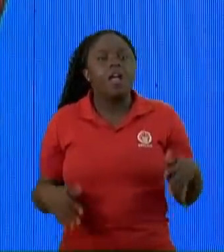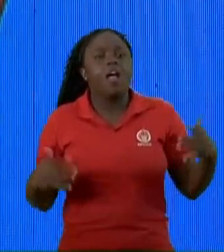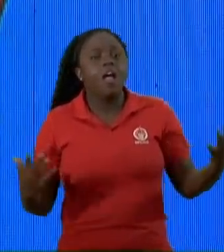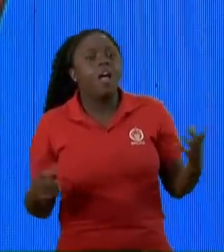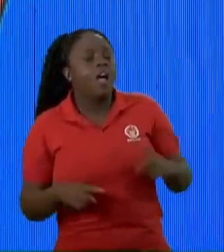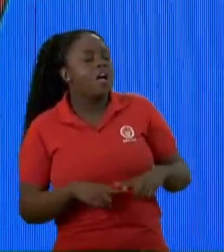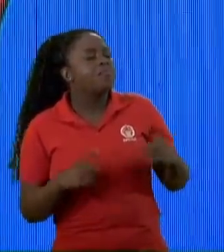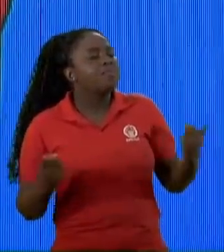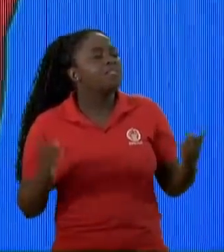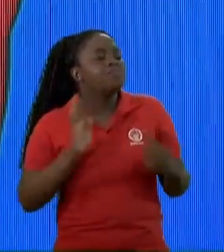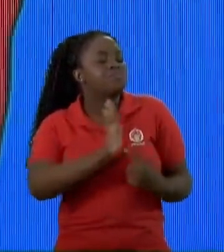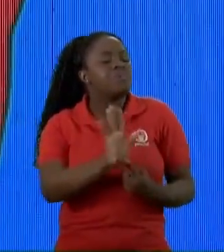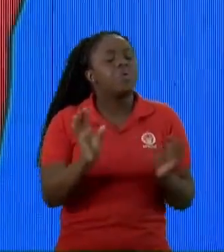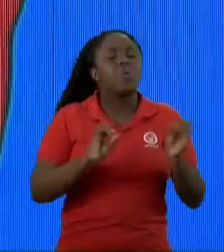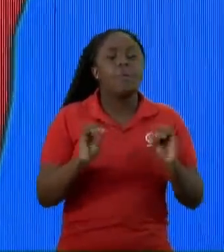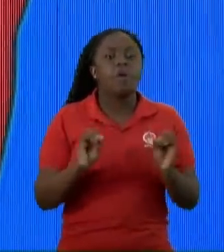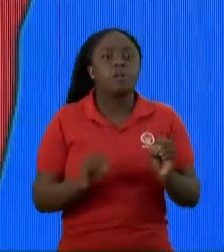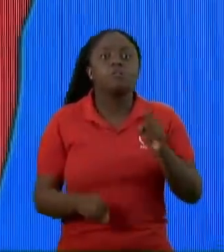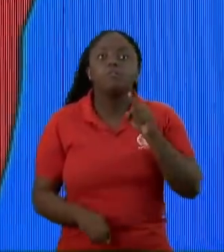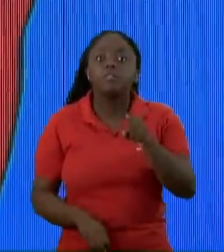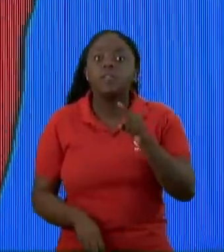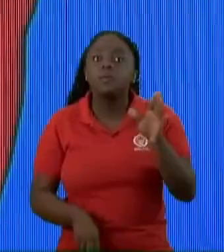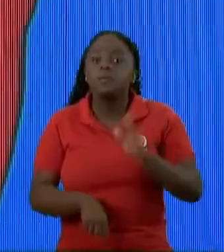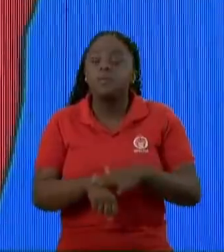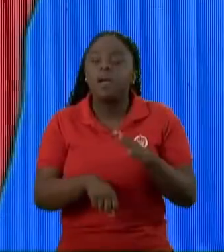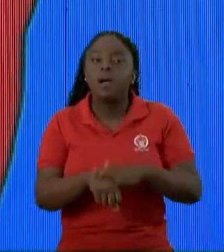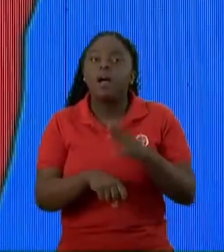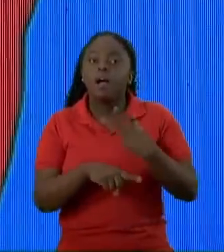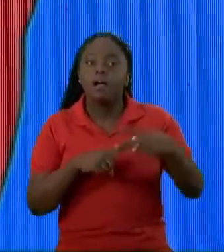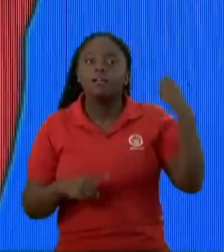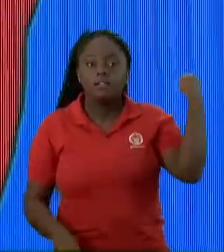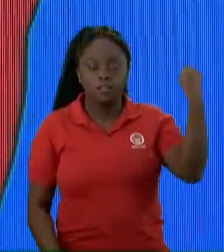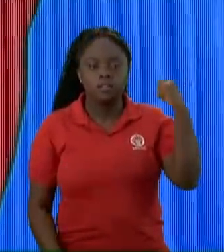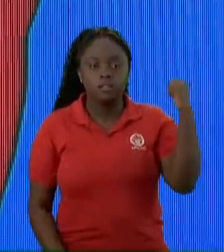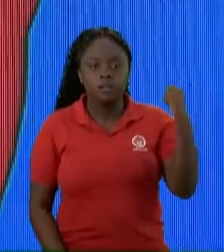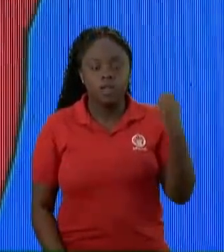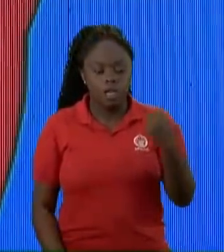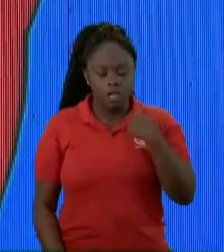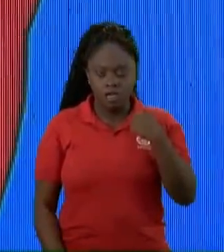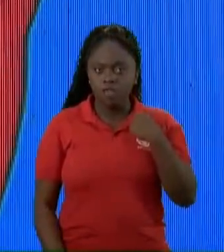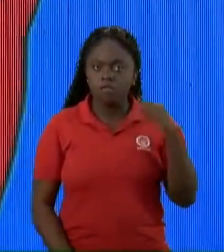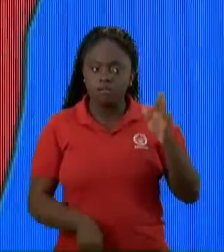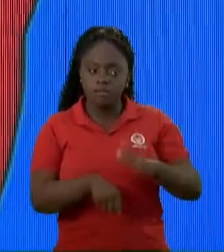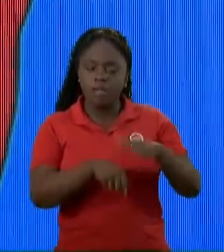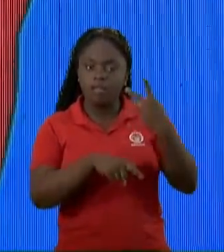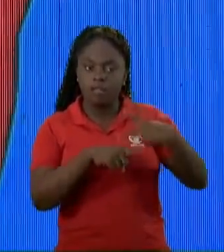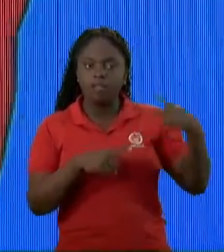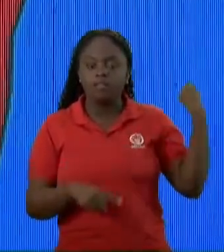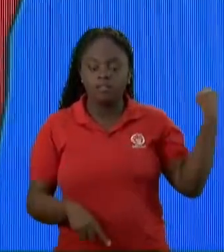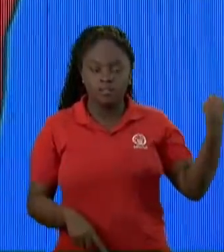nada mostra Você é mais que vencedora Eu sou mais que vencedor